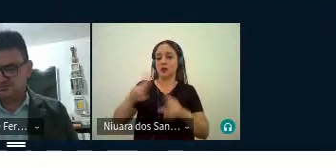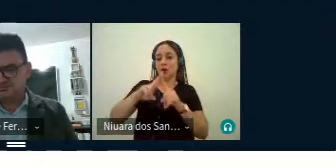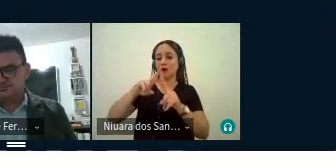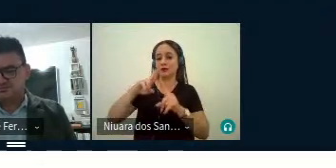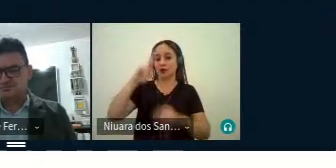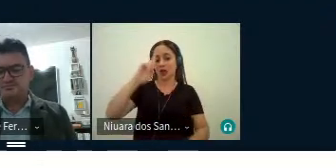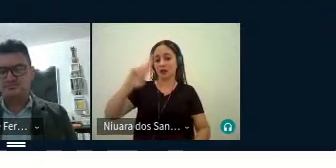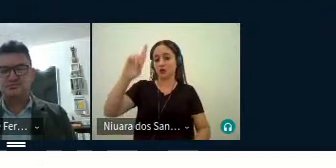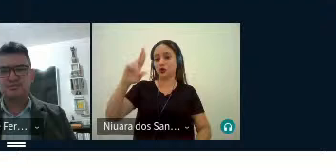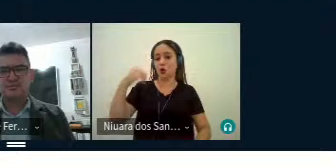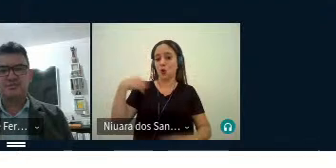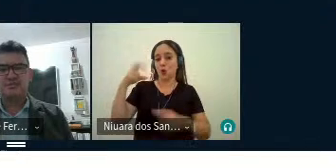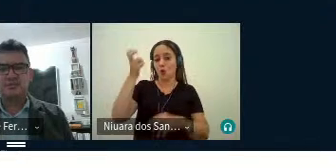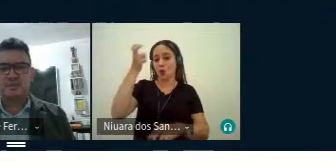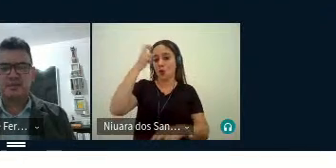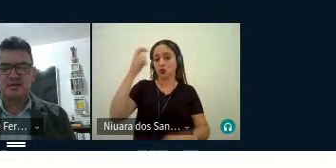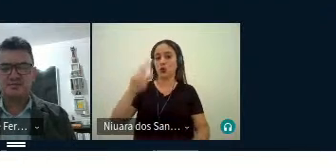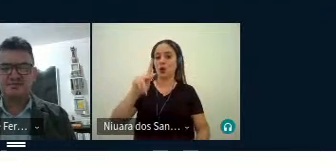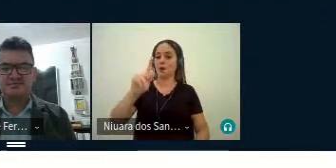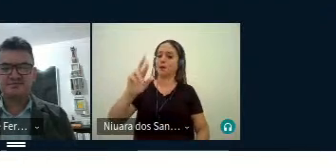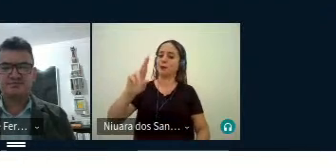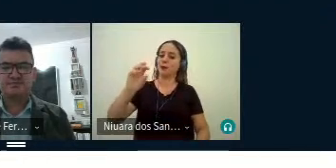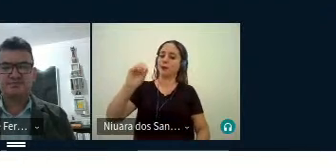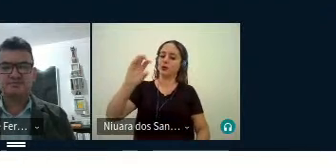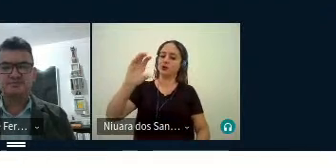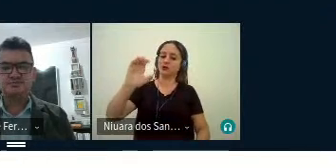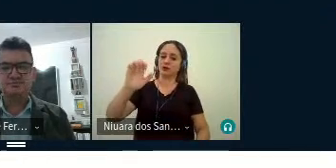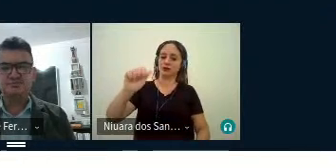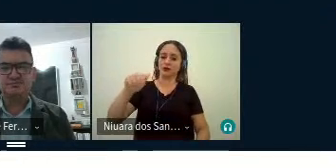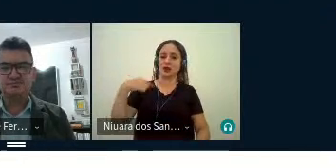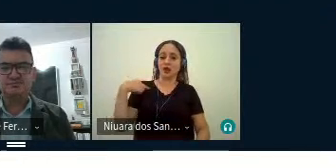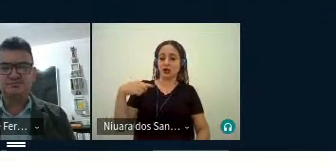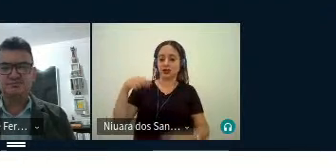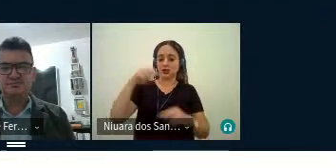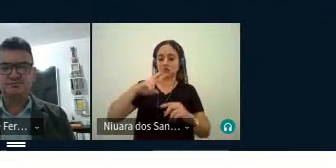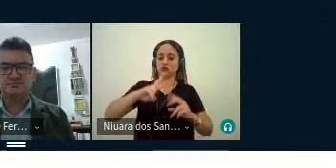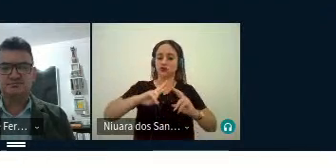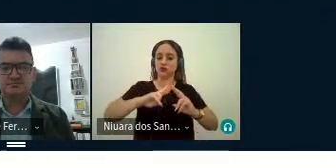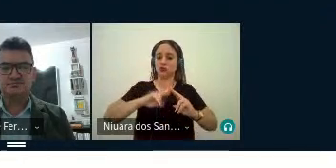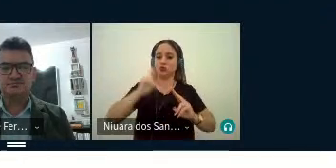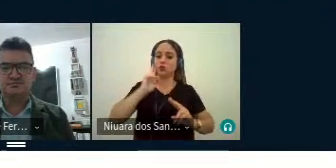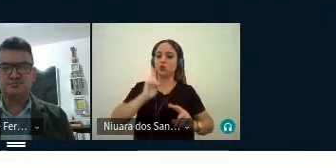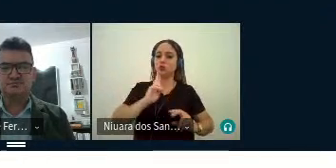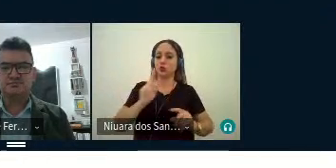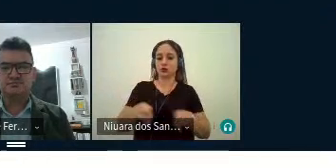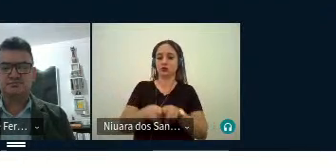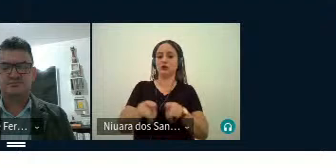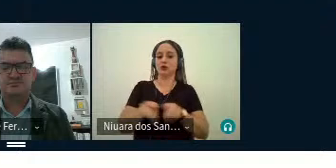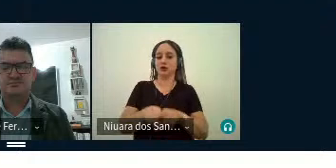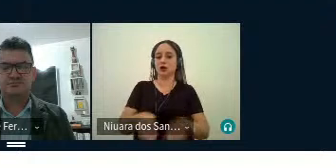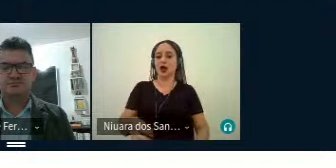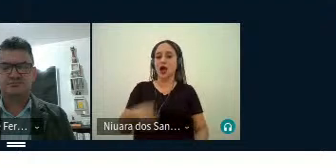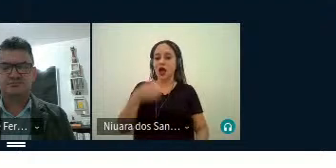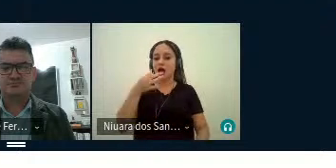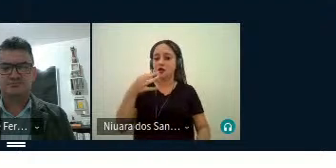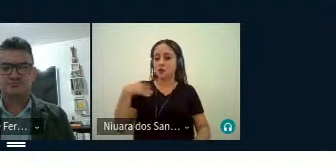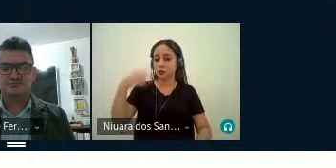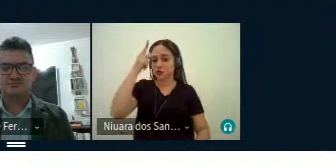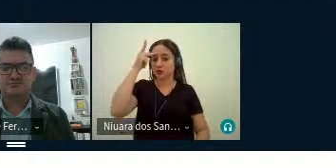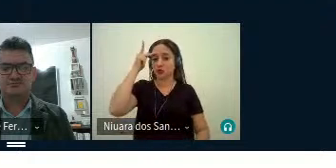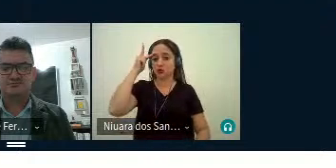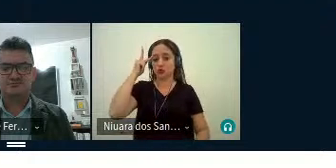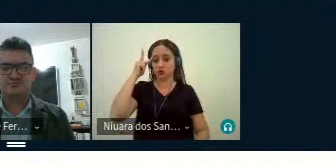Assuntos Estudantis, a Proceia, da Universidade Federal de Rondônia. A Coordenadoria de Atenção a Pessoas com Necessidades